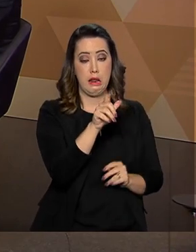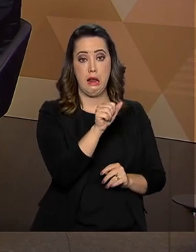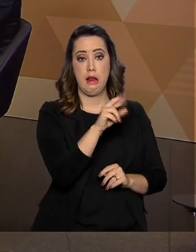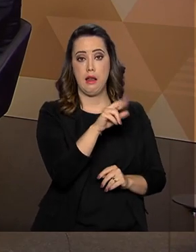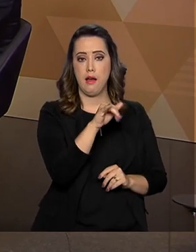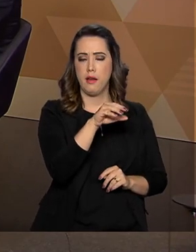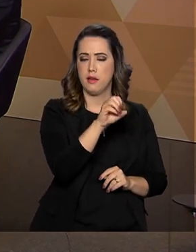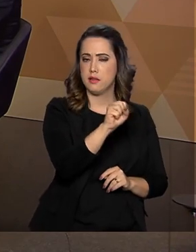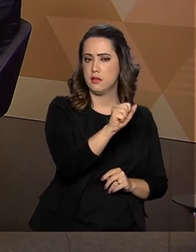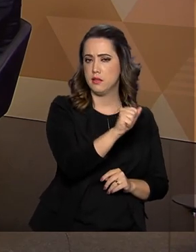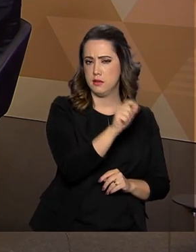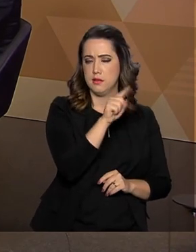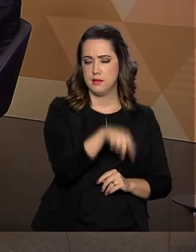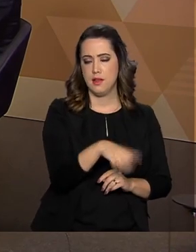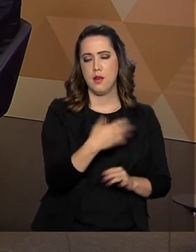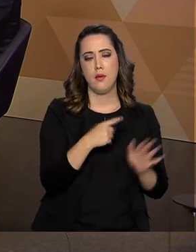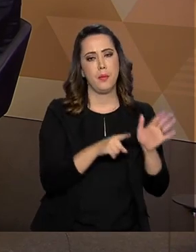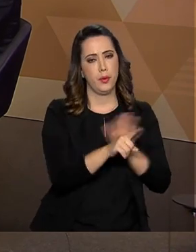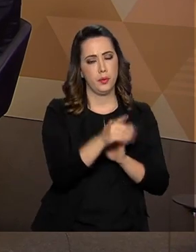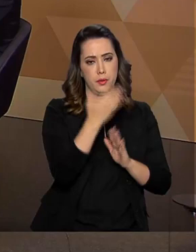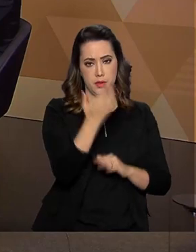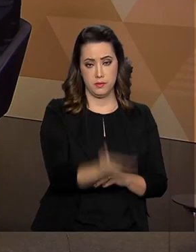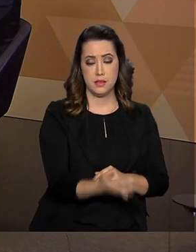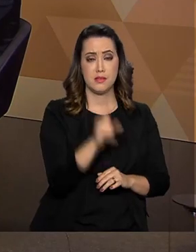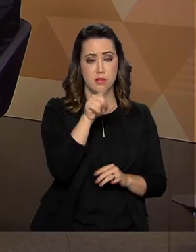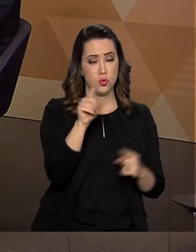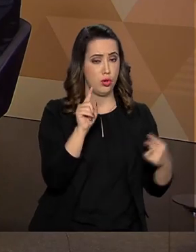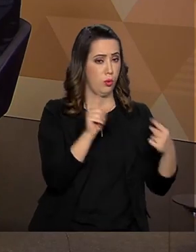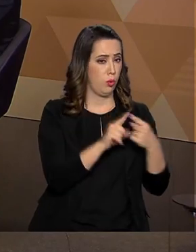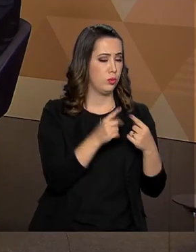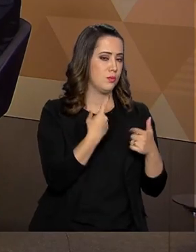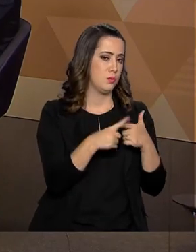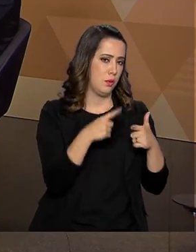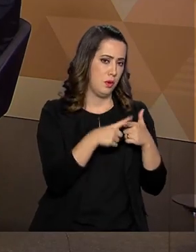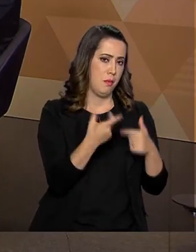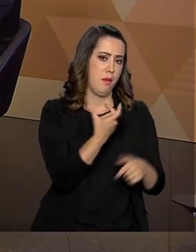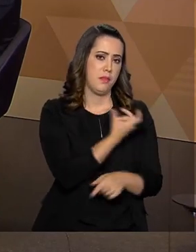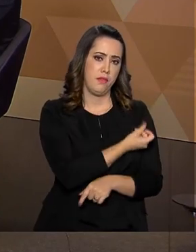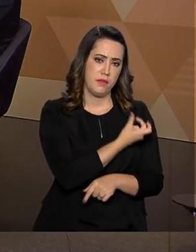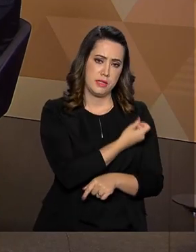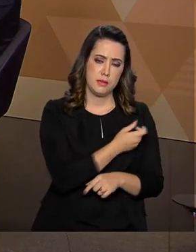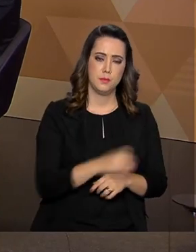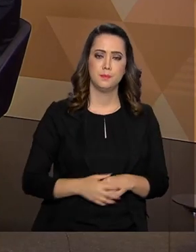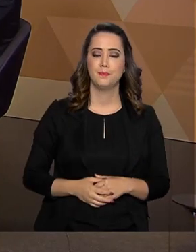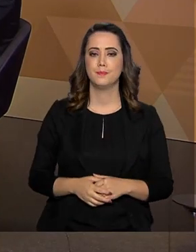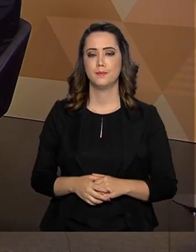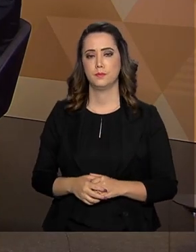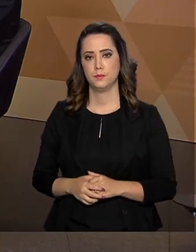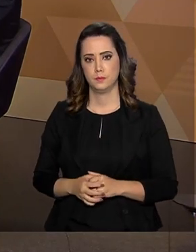e ela vai fazer uma pergunta para o senhor, que tem a ver com essa questão das vacinas e imunizações.